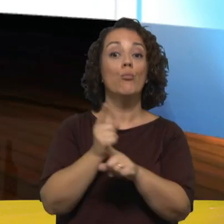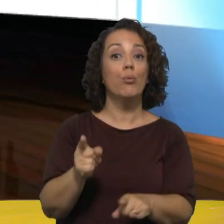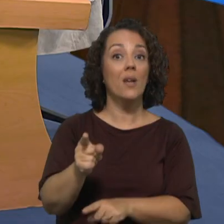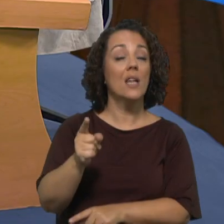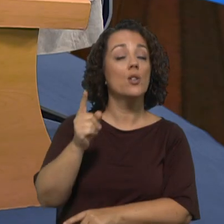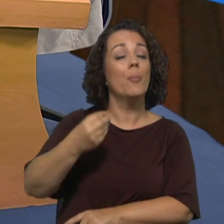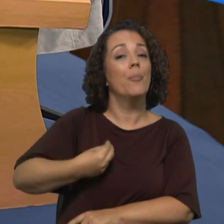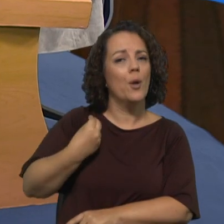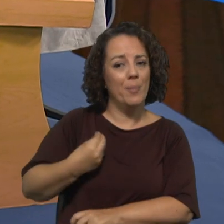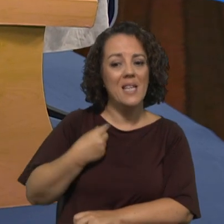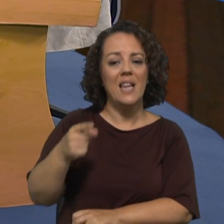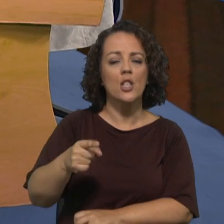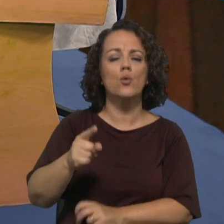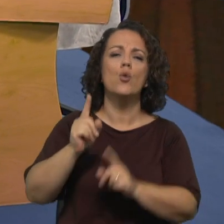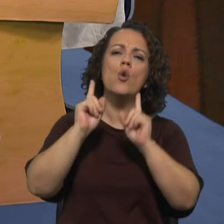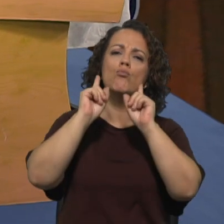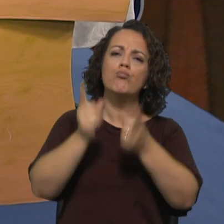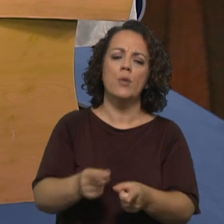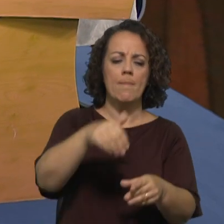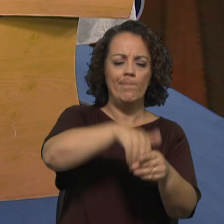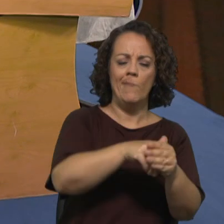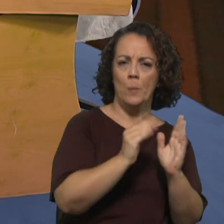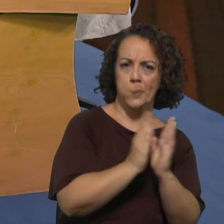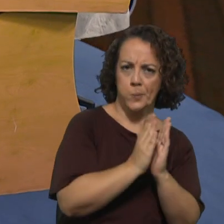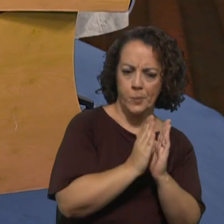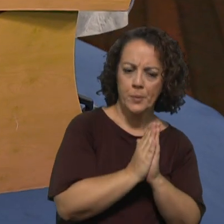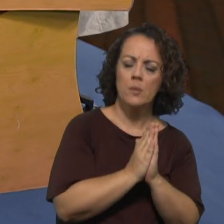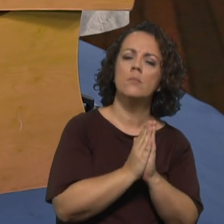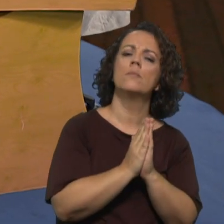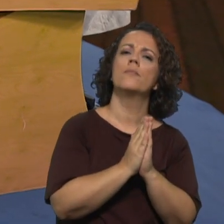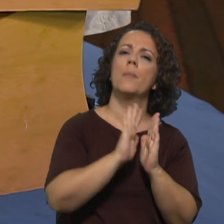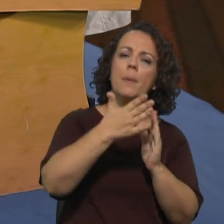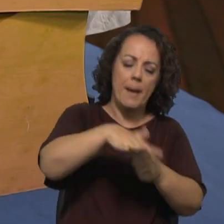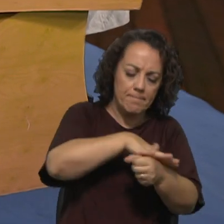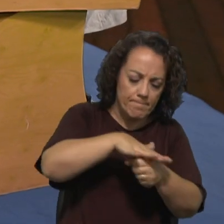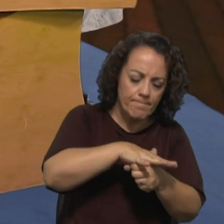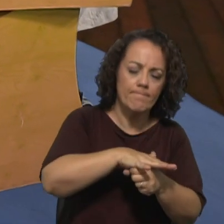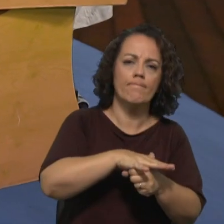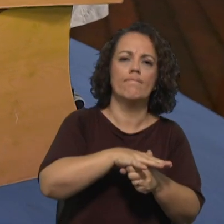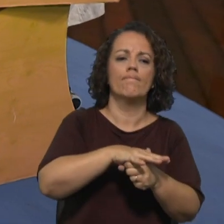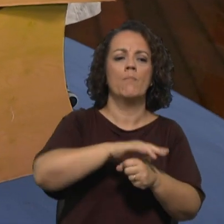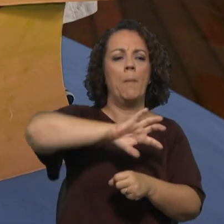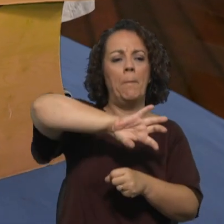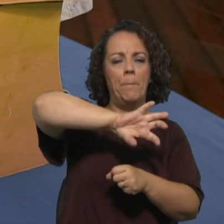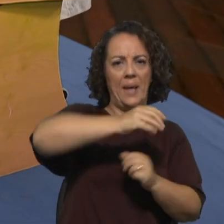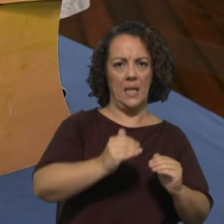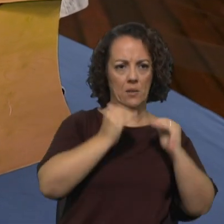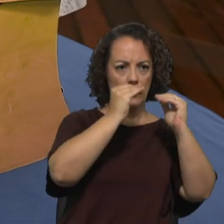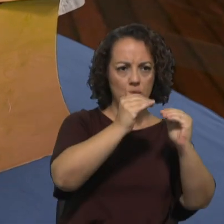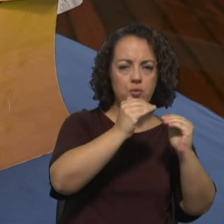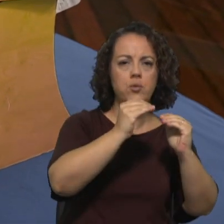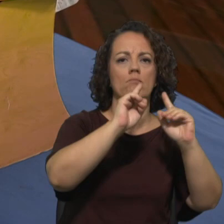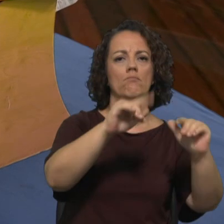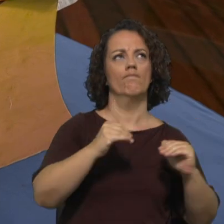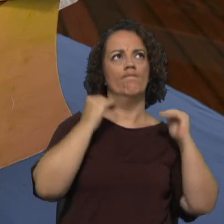antes do sínodo iniciar, a nível de Ocesano, a nível nacional e a nível continental, chegavam depois ao instrumento de laboris e aos trabalhos do próprio